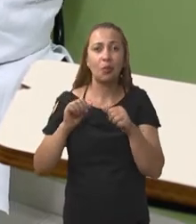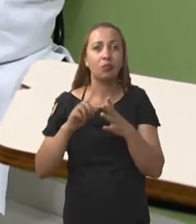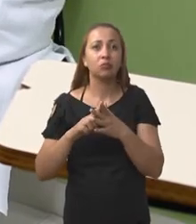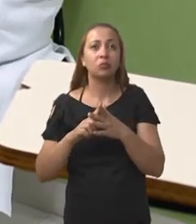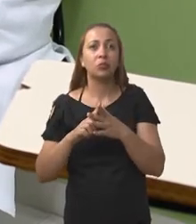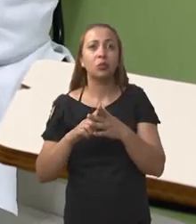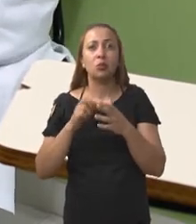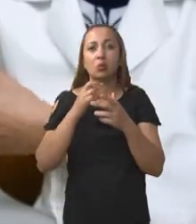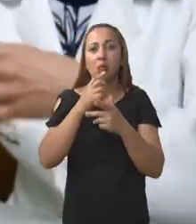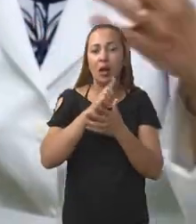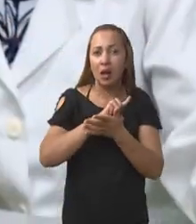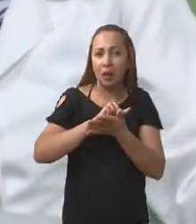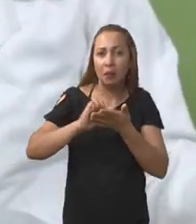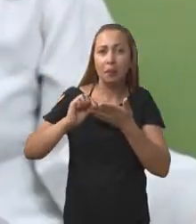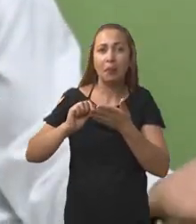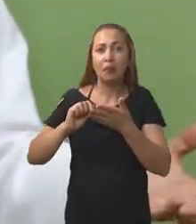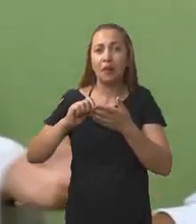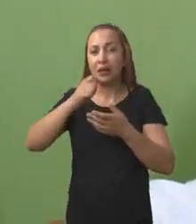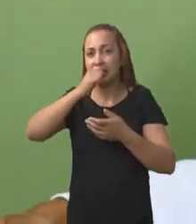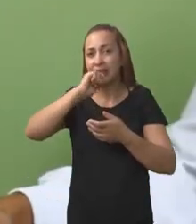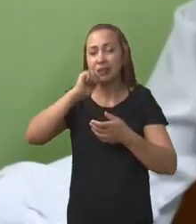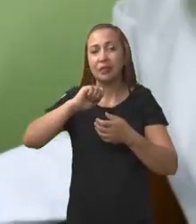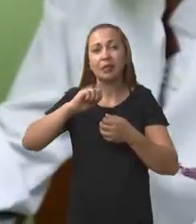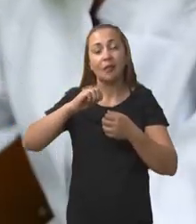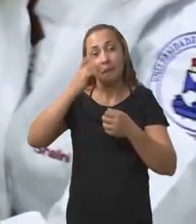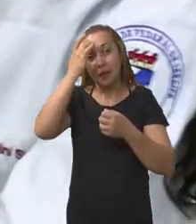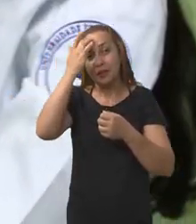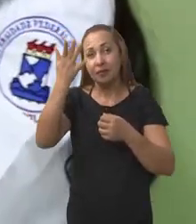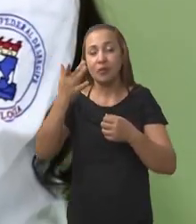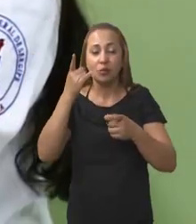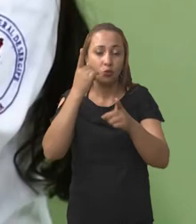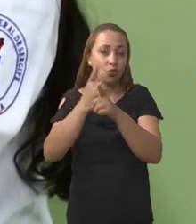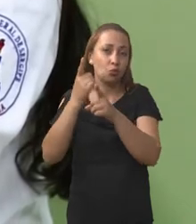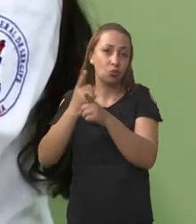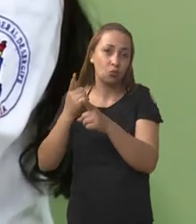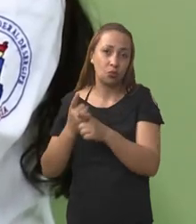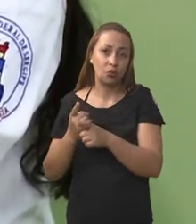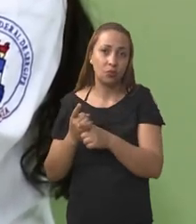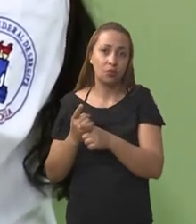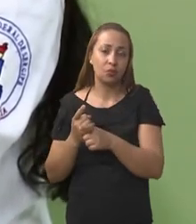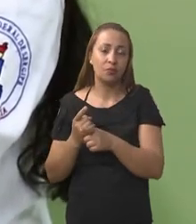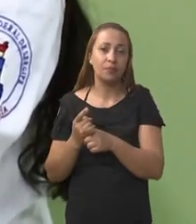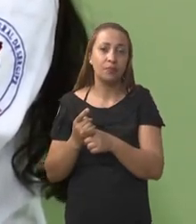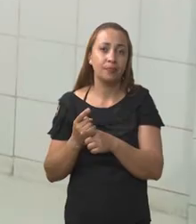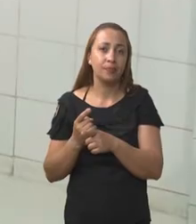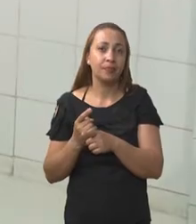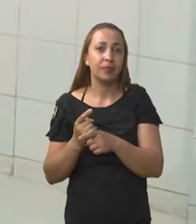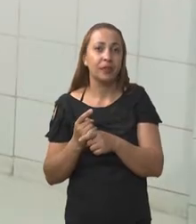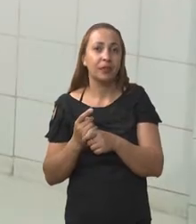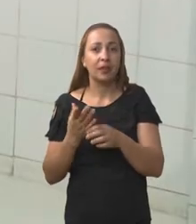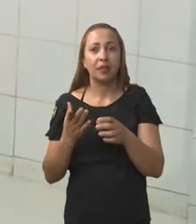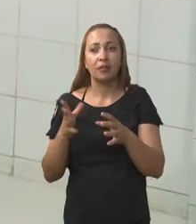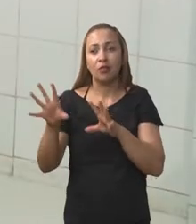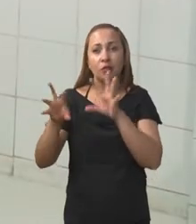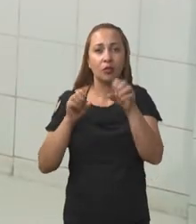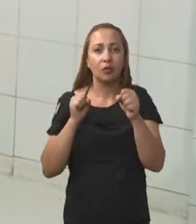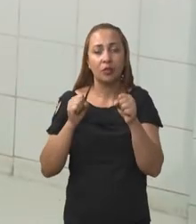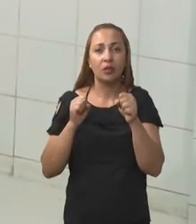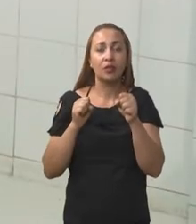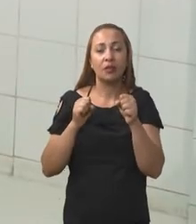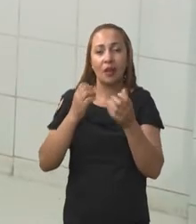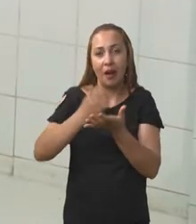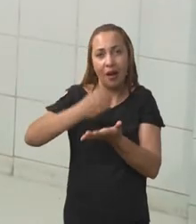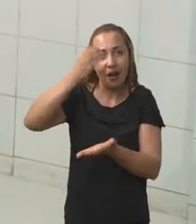dispositivo para a limpeza da língua que fosse mais acessível, um dispositivo obtido a partir da reciclagem de